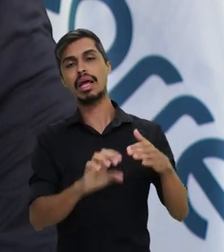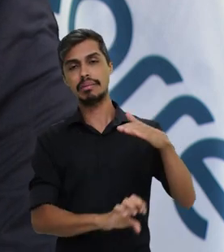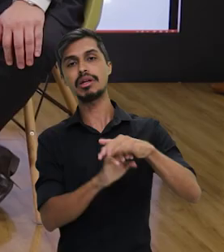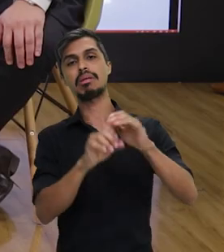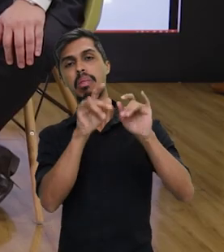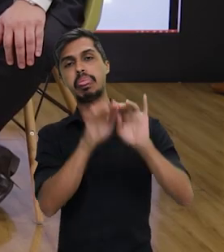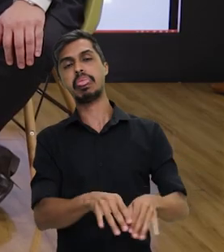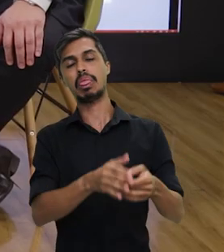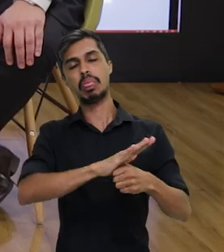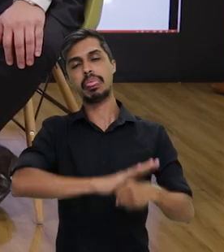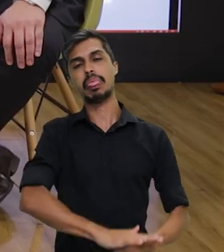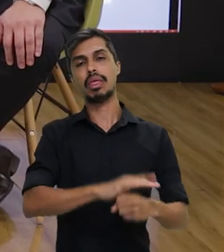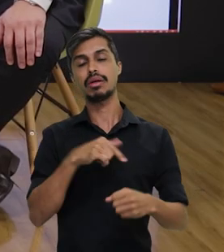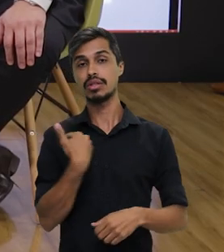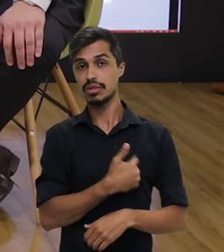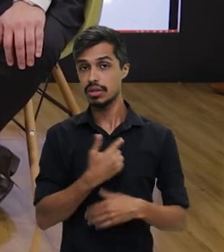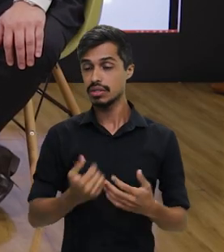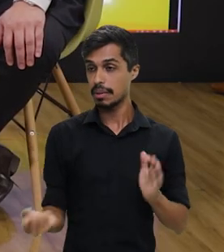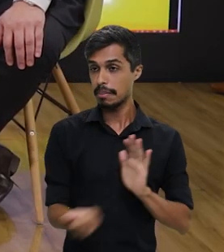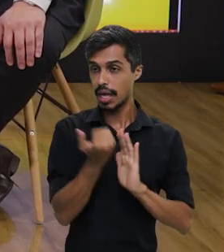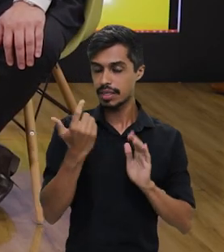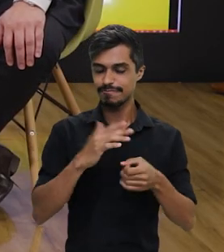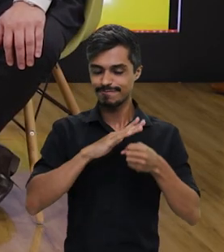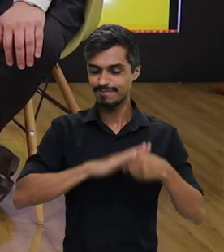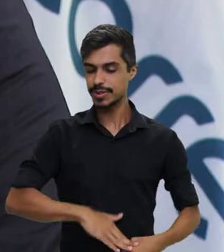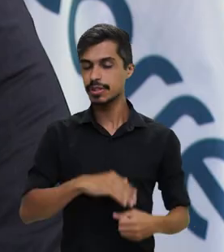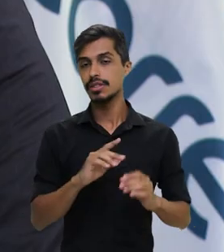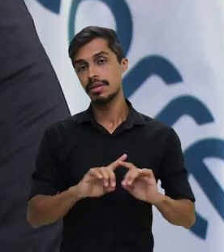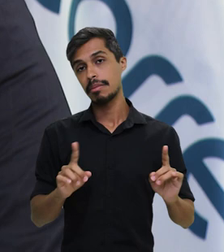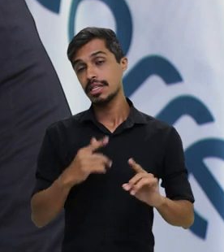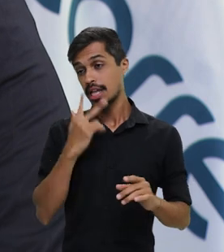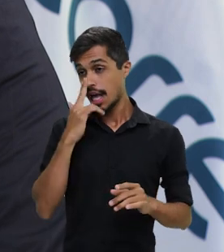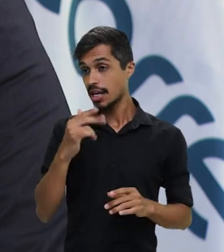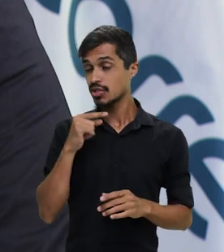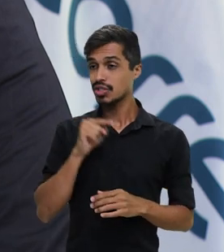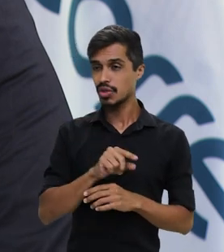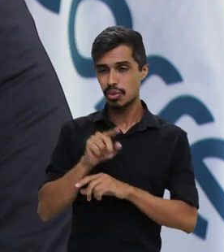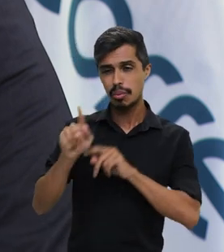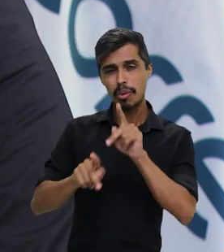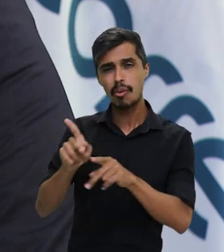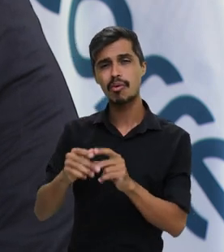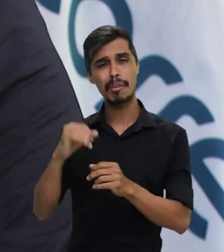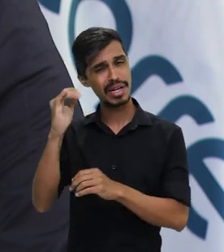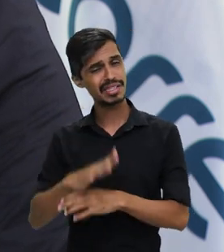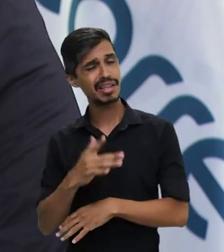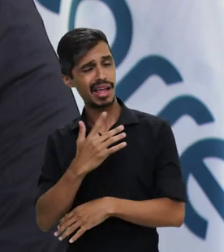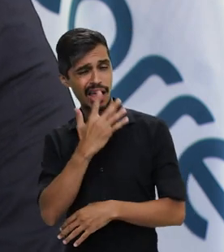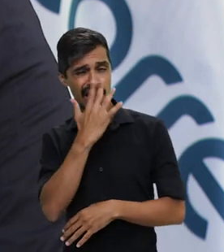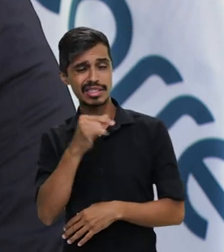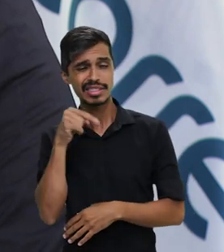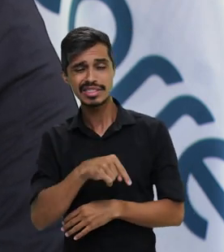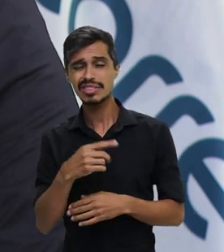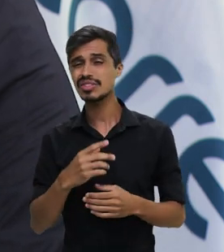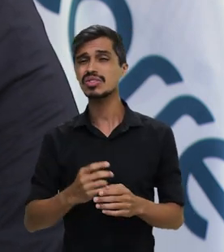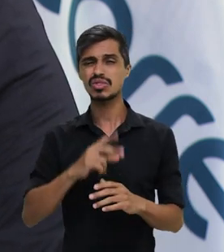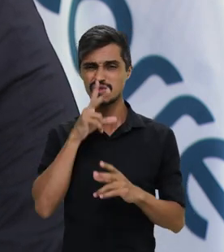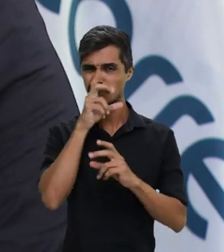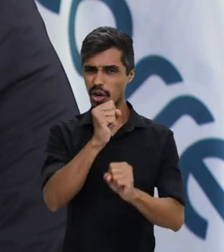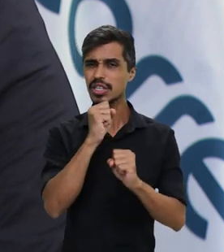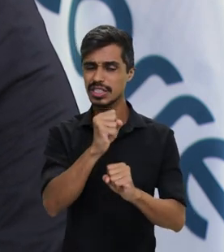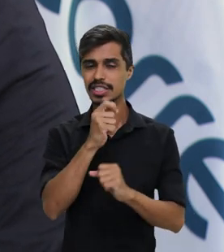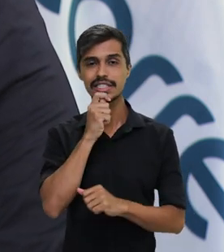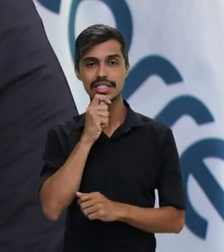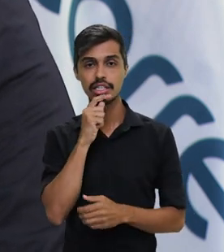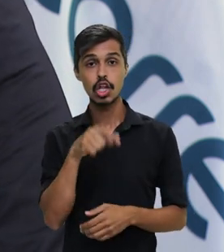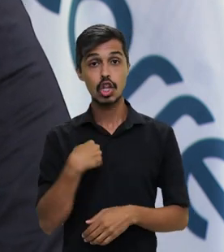tentaram desvalorizar a nossa marca, eu acho que a marca é muito forte para o povo brasileiro. Acho que somos a única empresa que consegue entrar